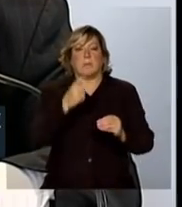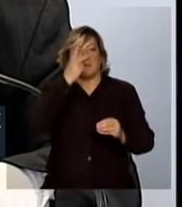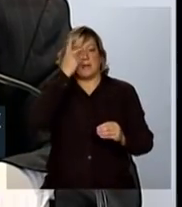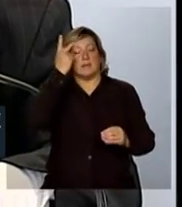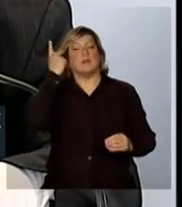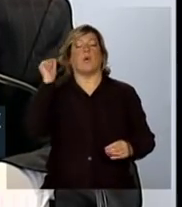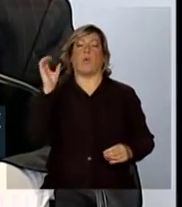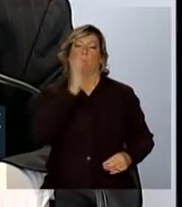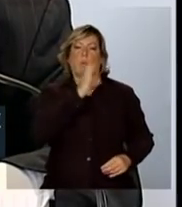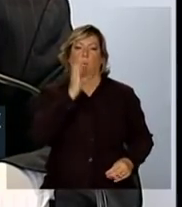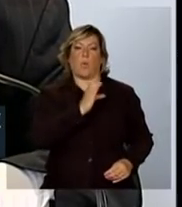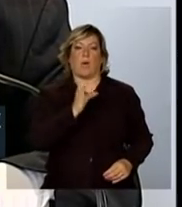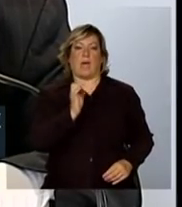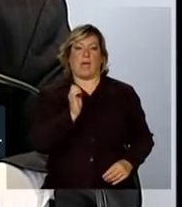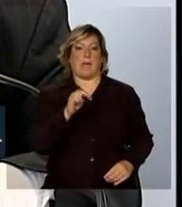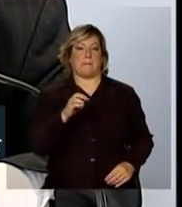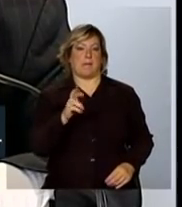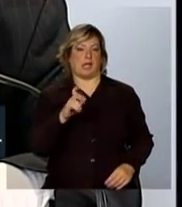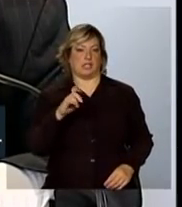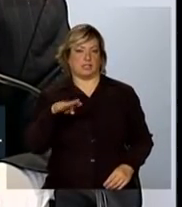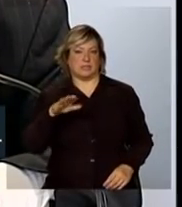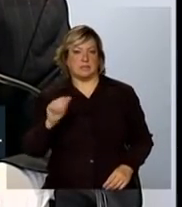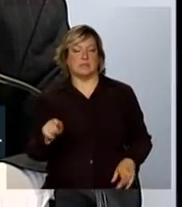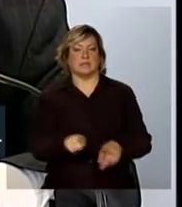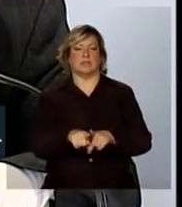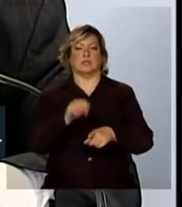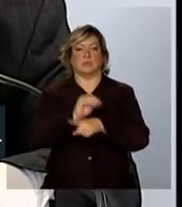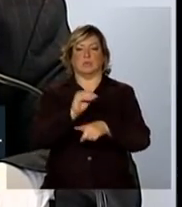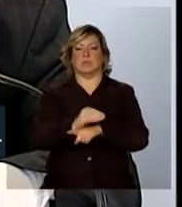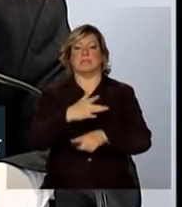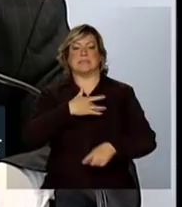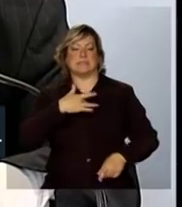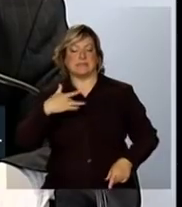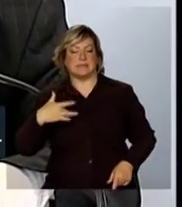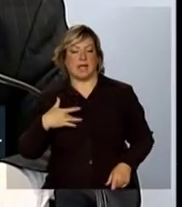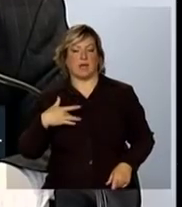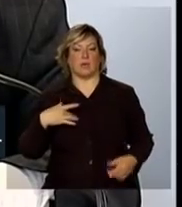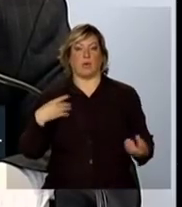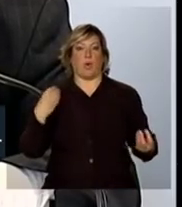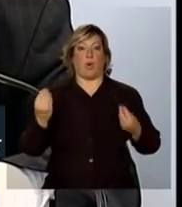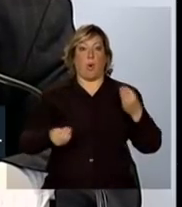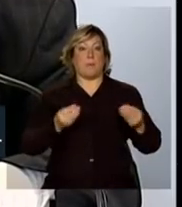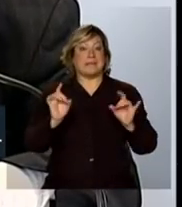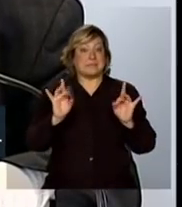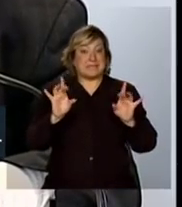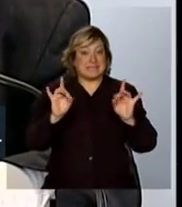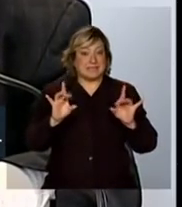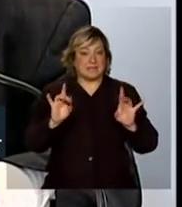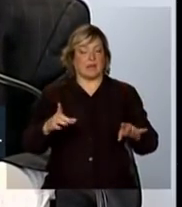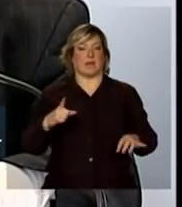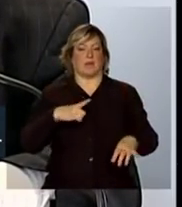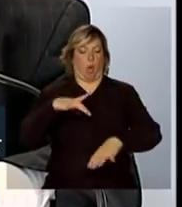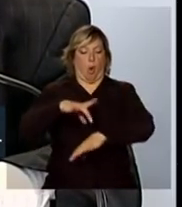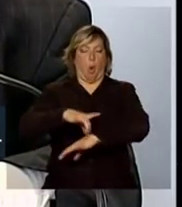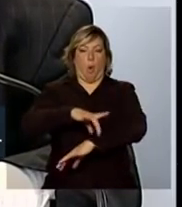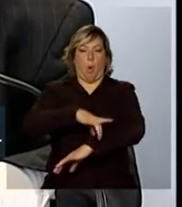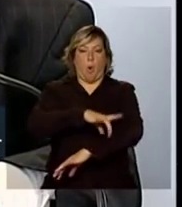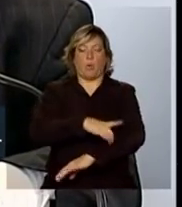urgência e emergência, de assistência à saúde de maneira especializada, ortopedistas,